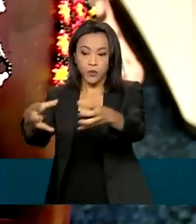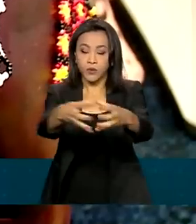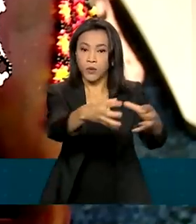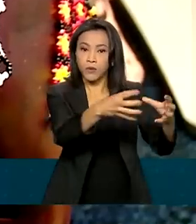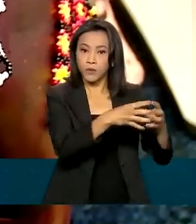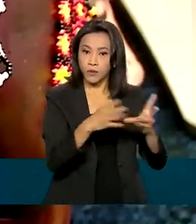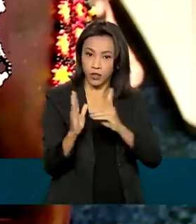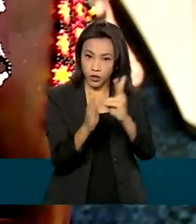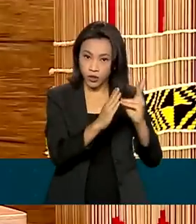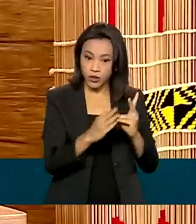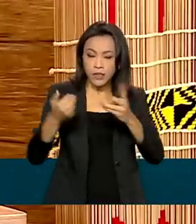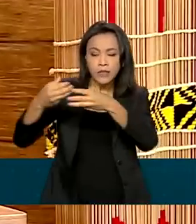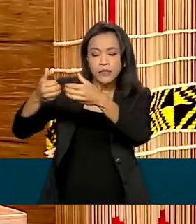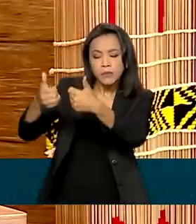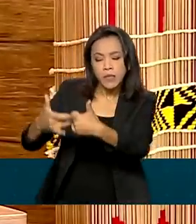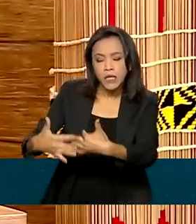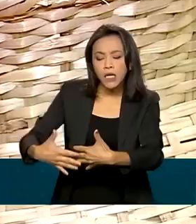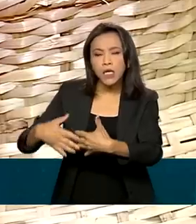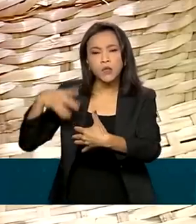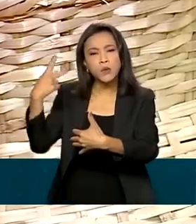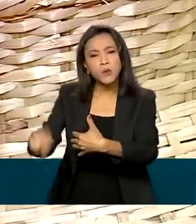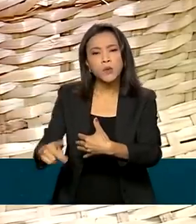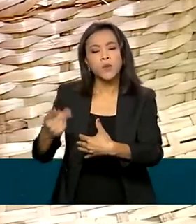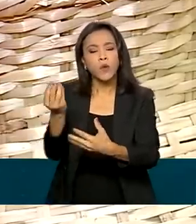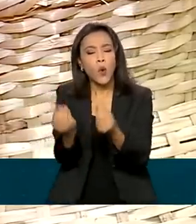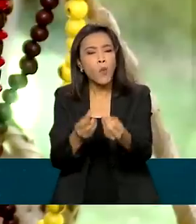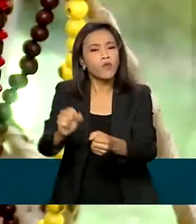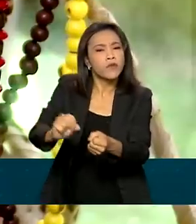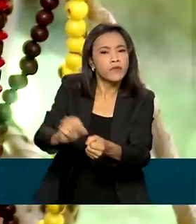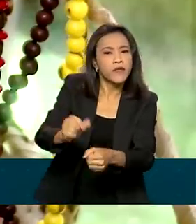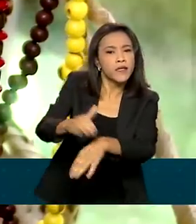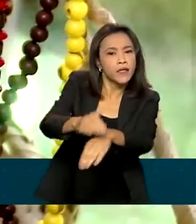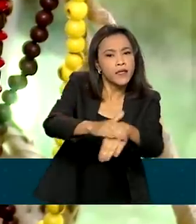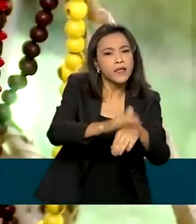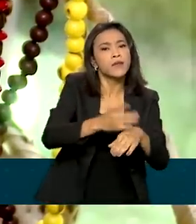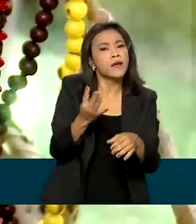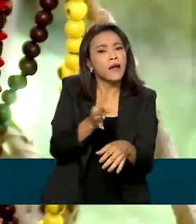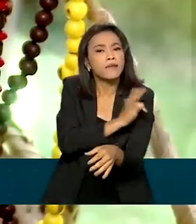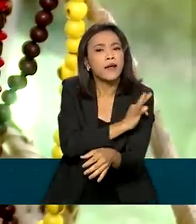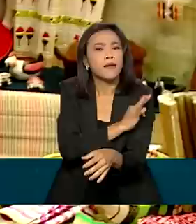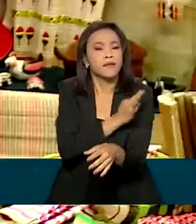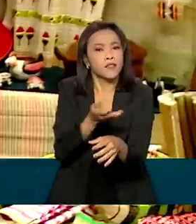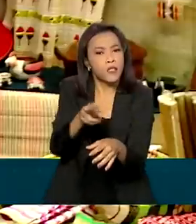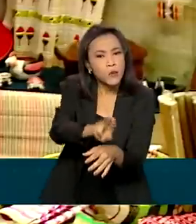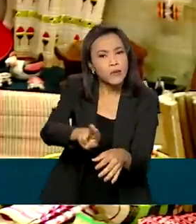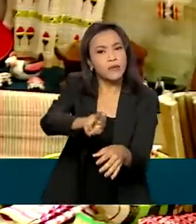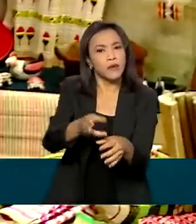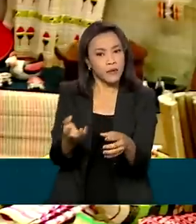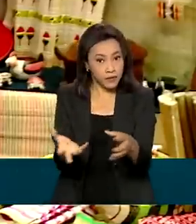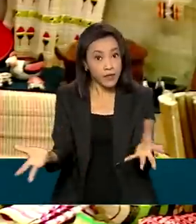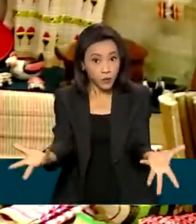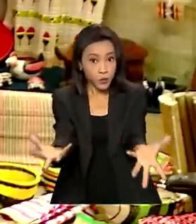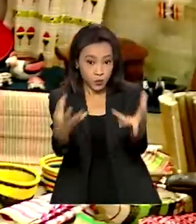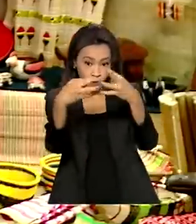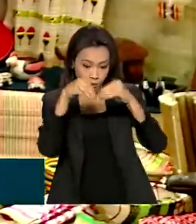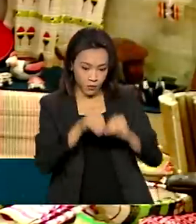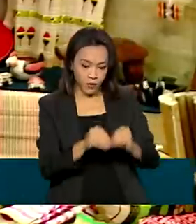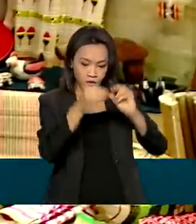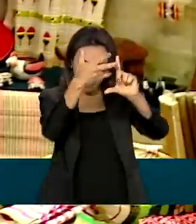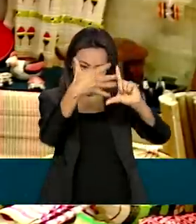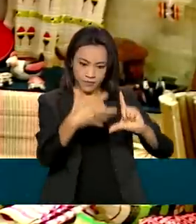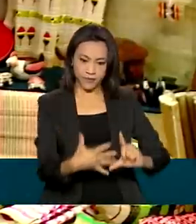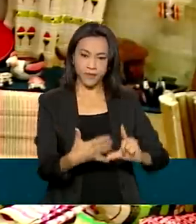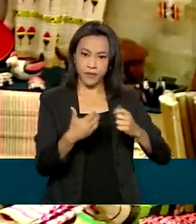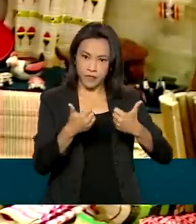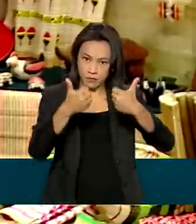uma descrição detalhada de sua origem, da matéria-prima e da técnica empregada. A gente tem essa preocupação também